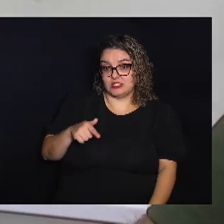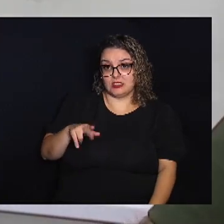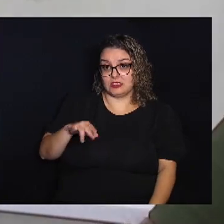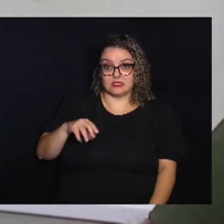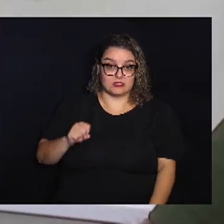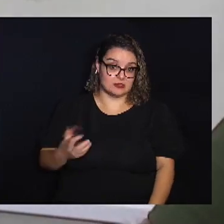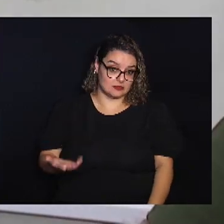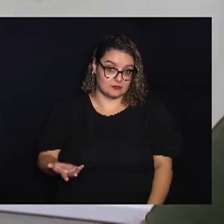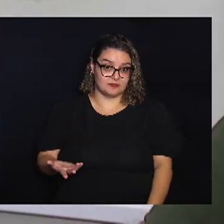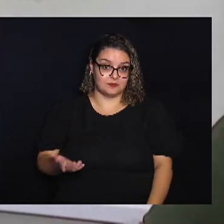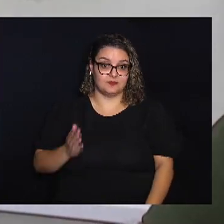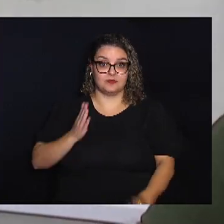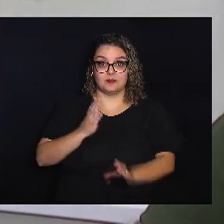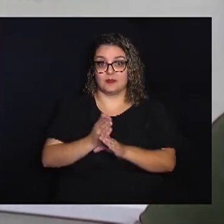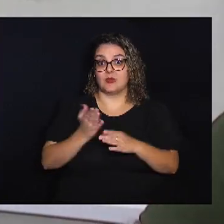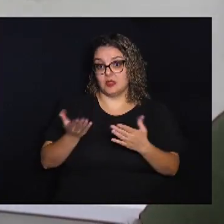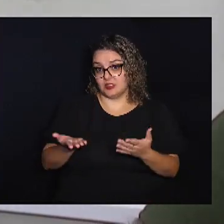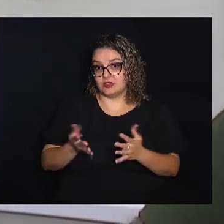encontrava